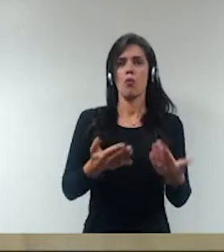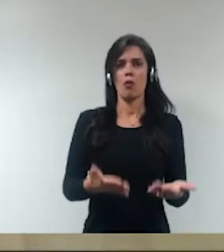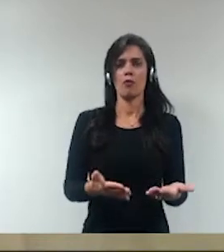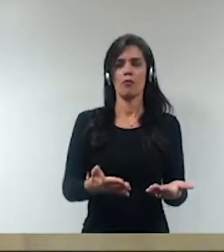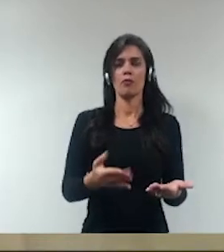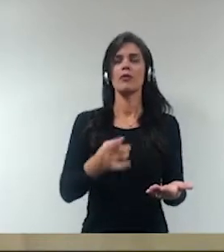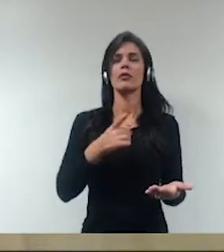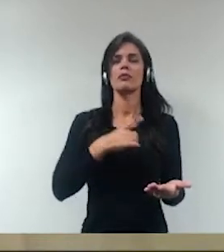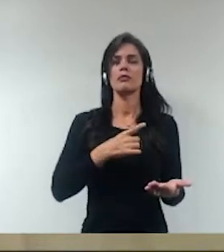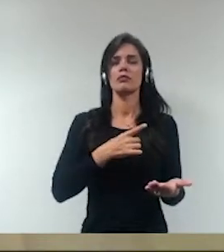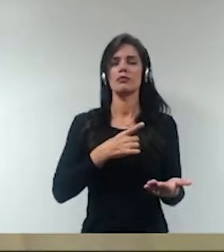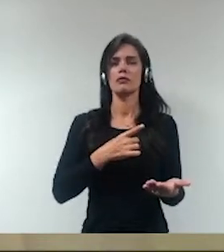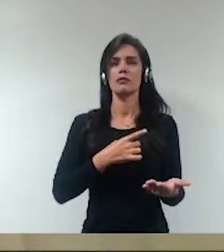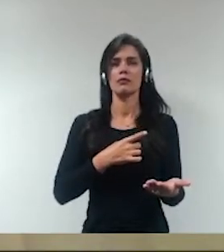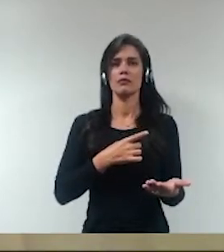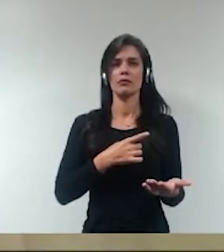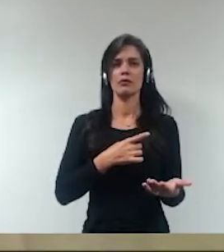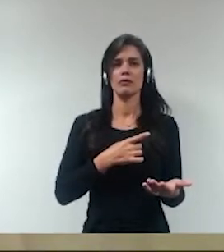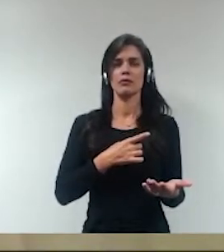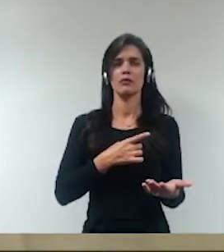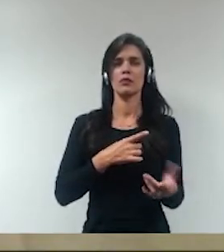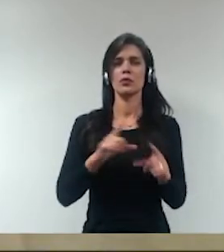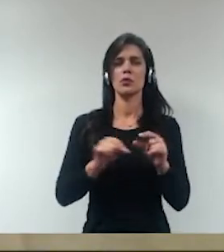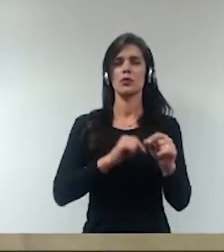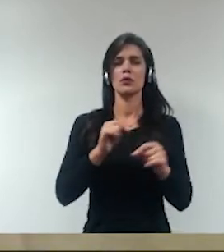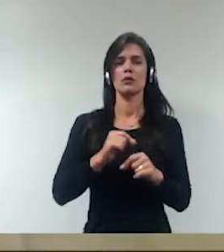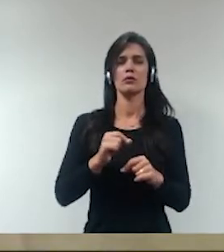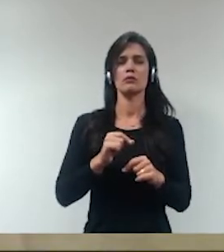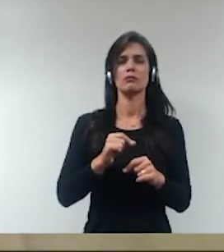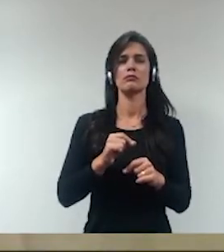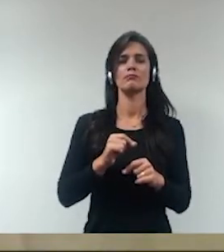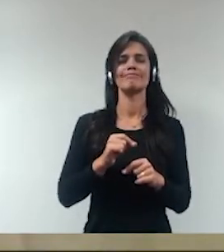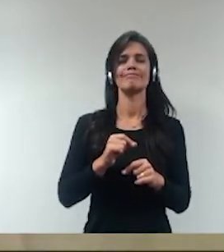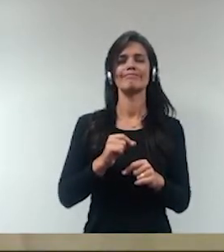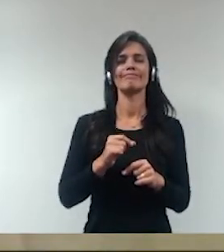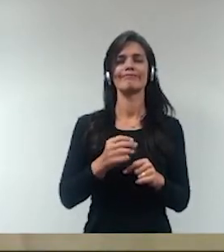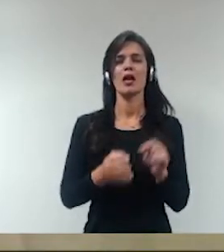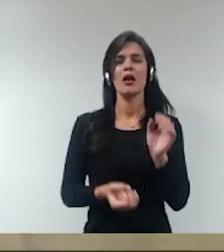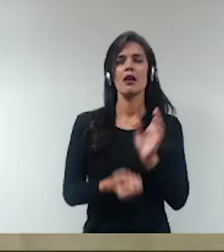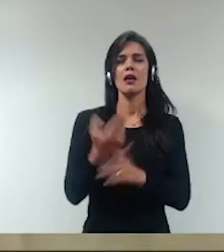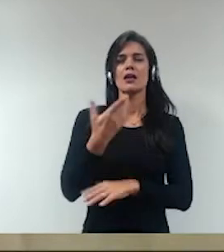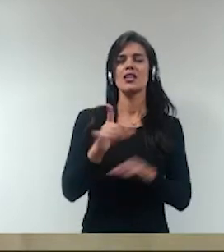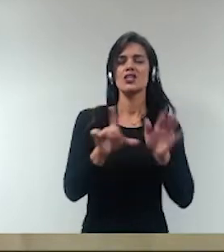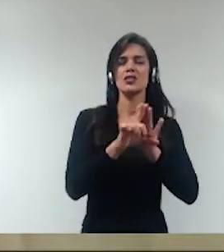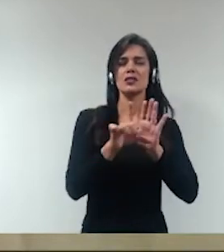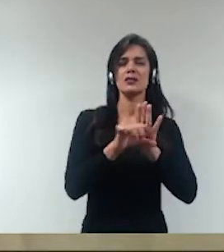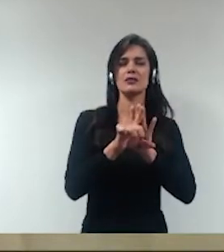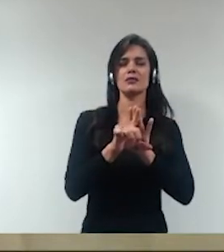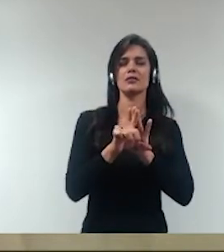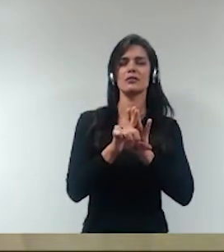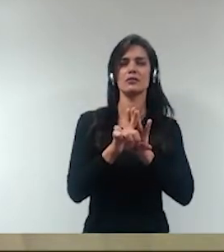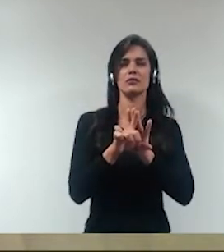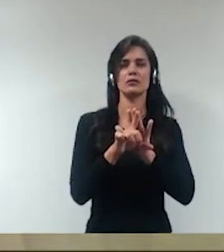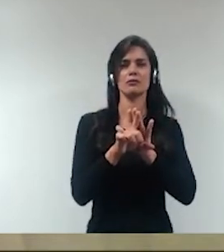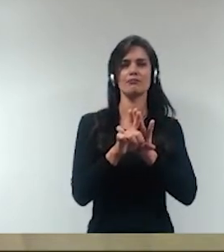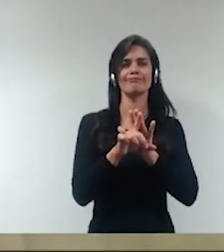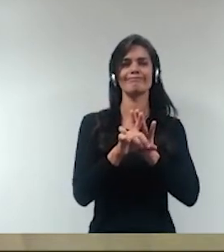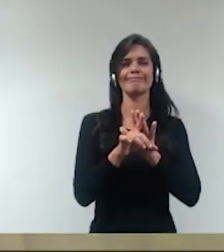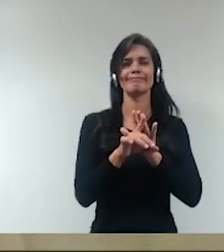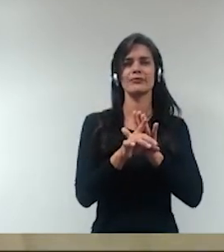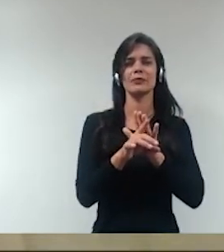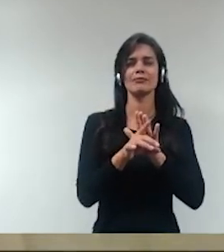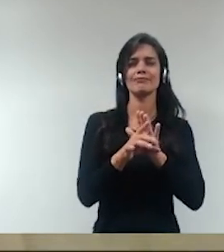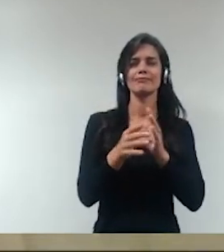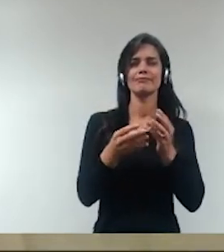trouxeram a adoção interna de uma série de legislações, né, sempre buscando